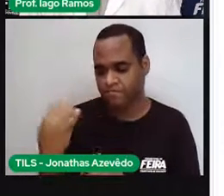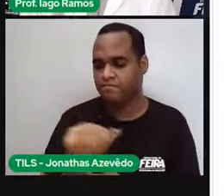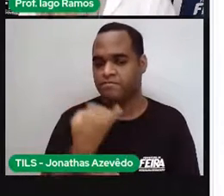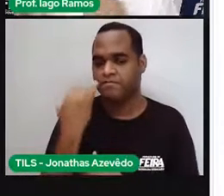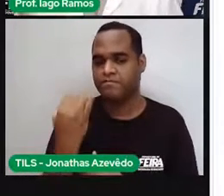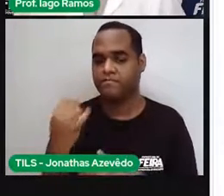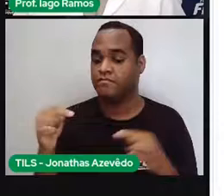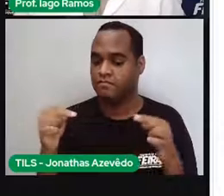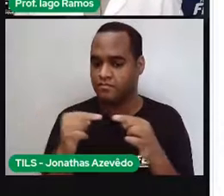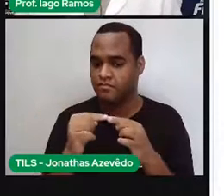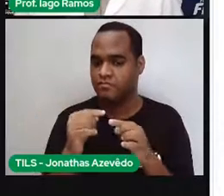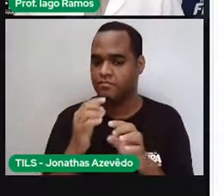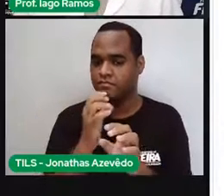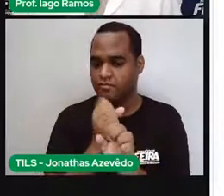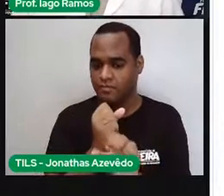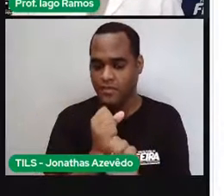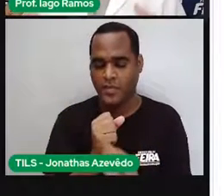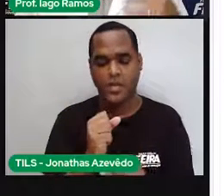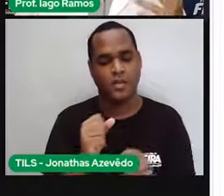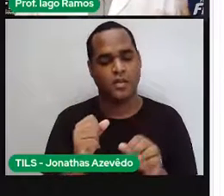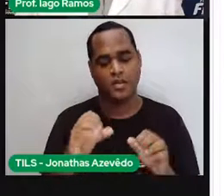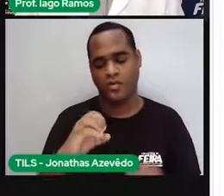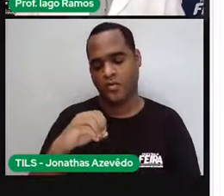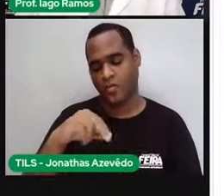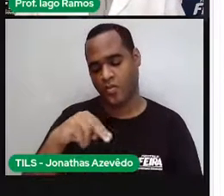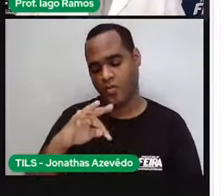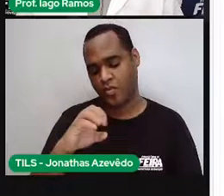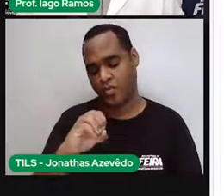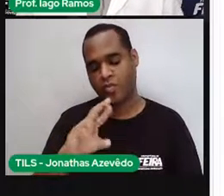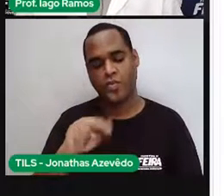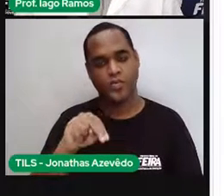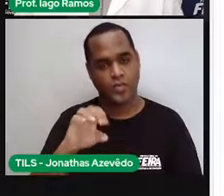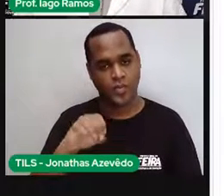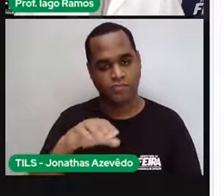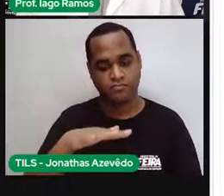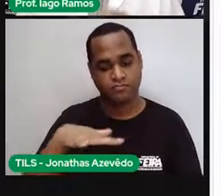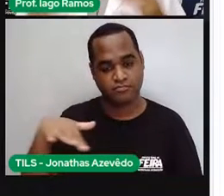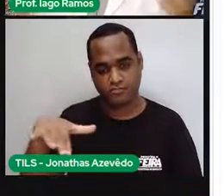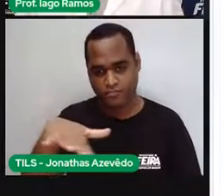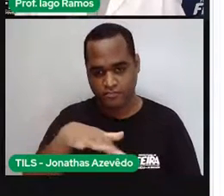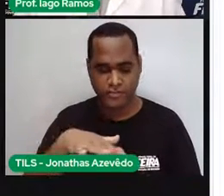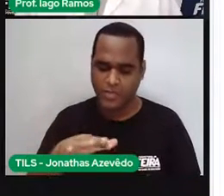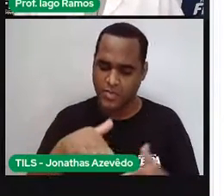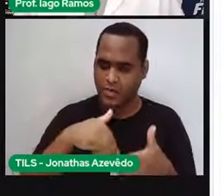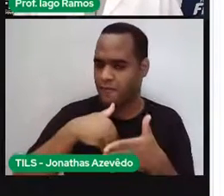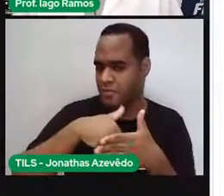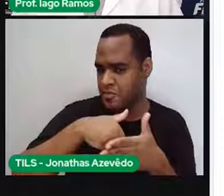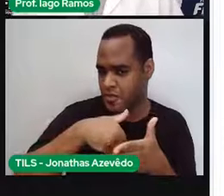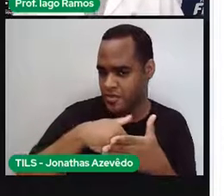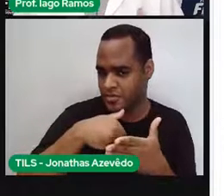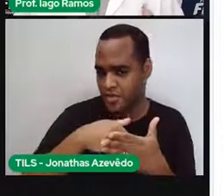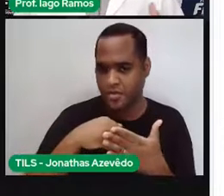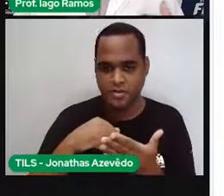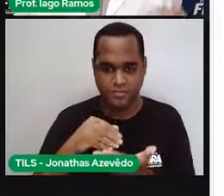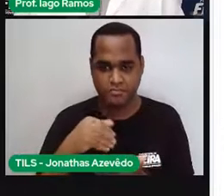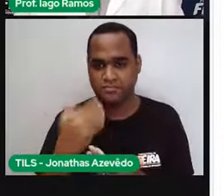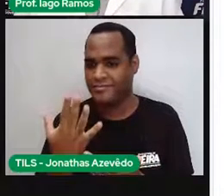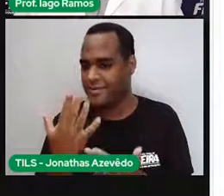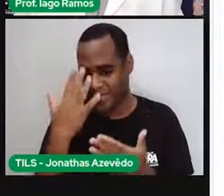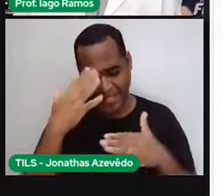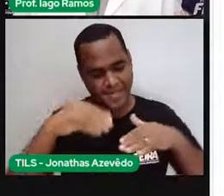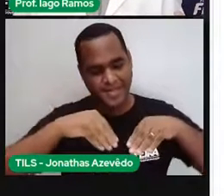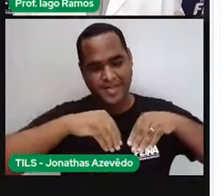medir um contorno, um contorno de uma superfície, né? Um campo de futebol, quem sabe um